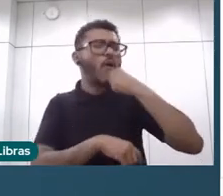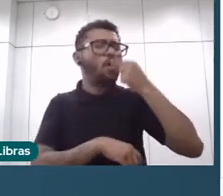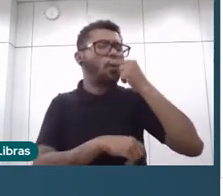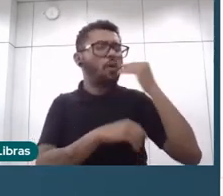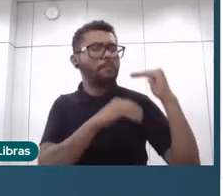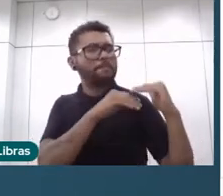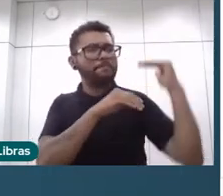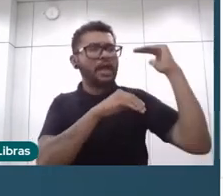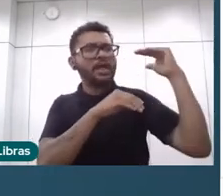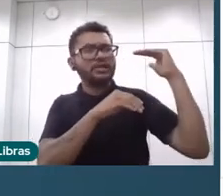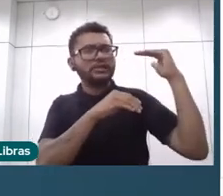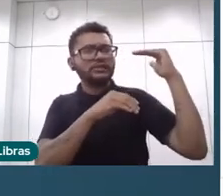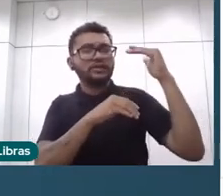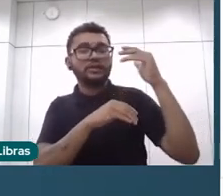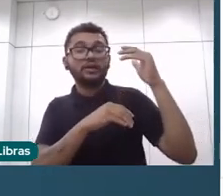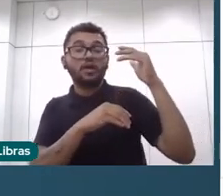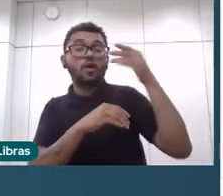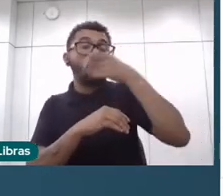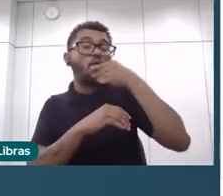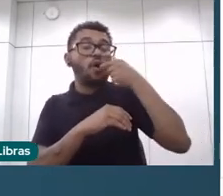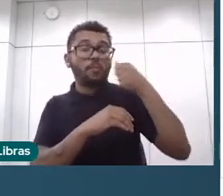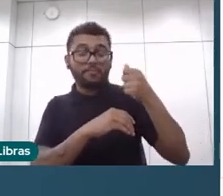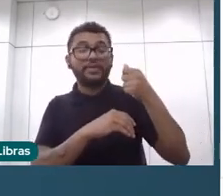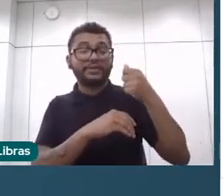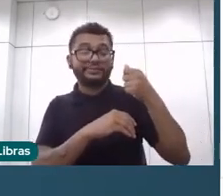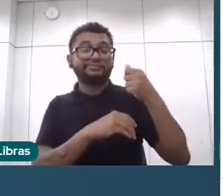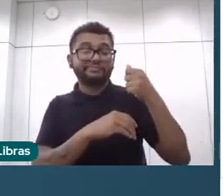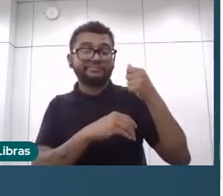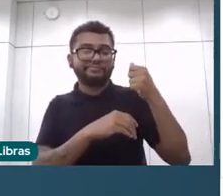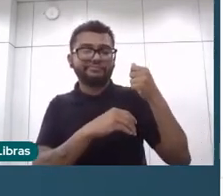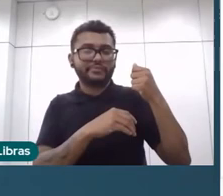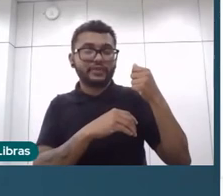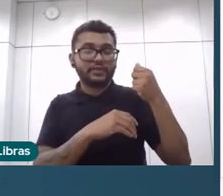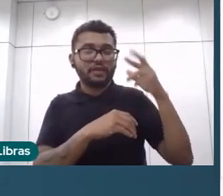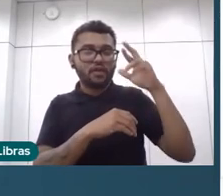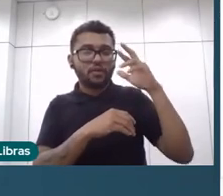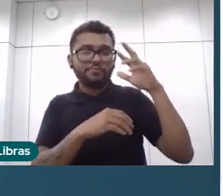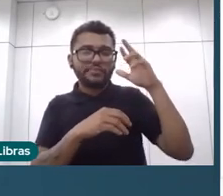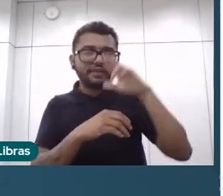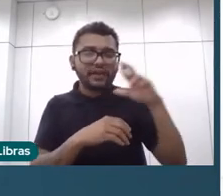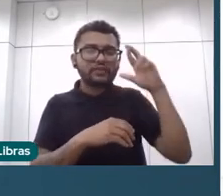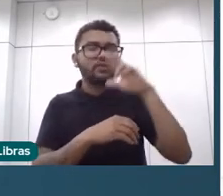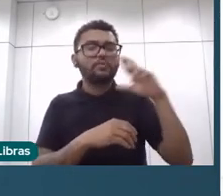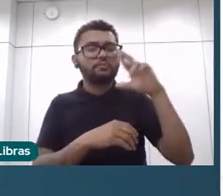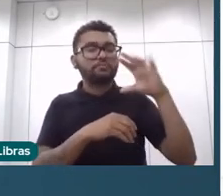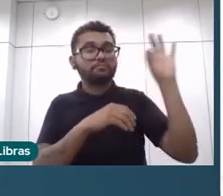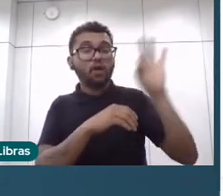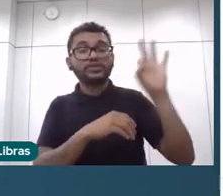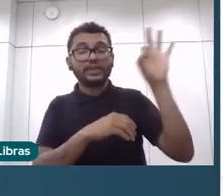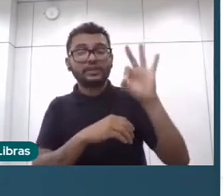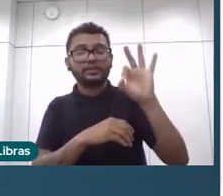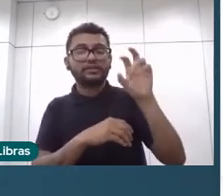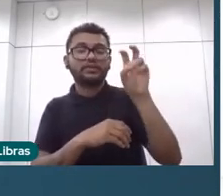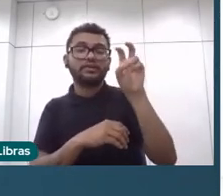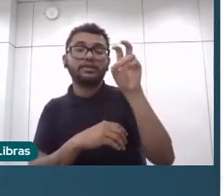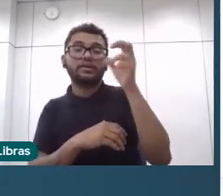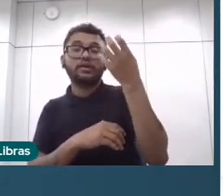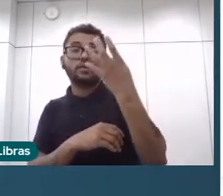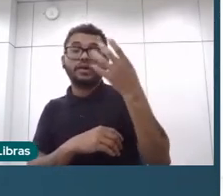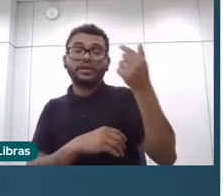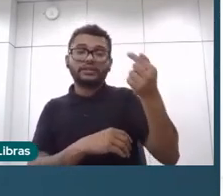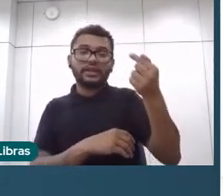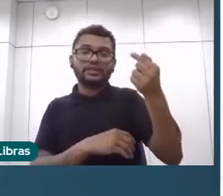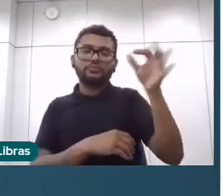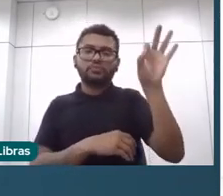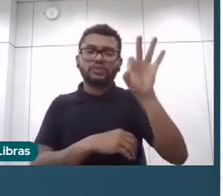maioria absoluta. Eles são a maioria do ponto de vista relativo, é o maior percentual, mas saiu de 56 a 47, aí sim